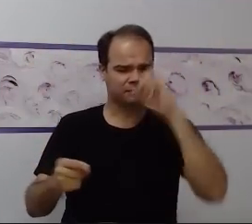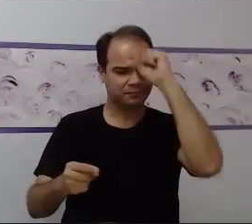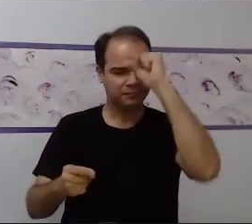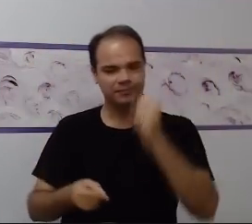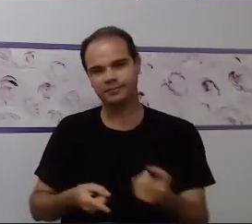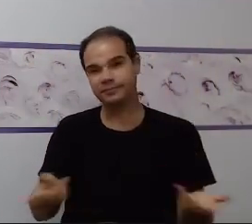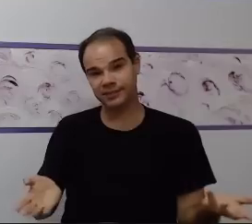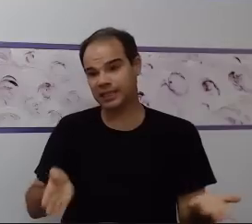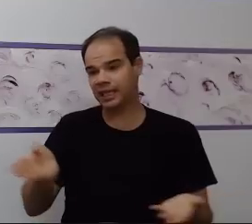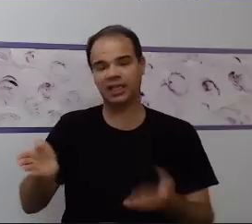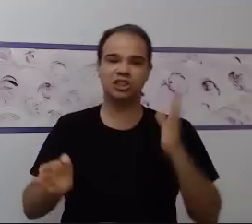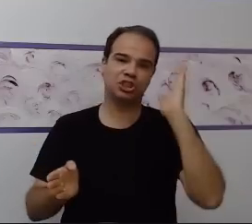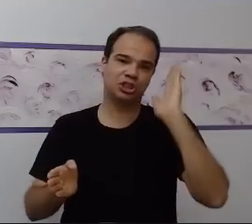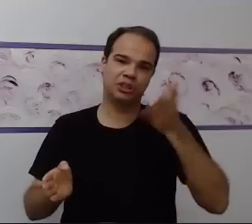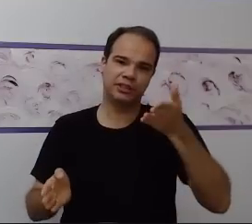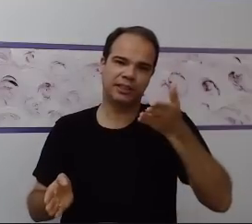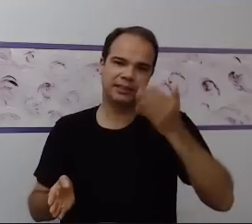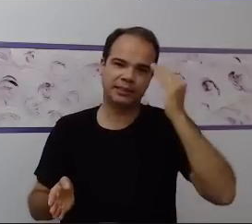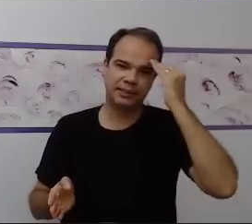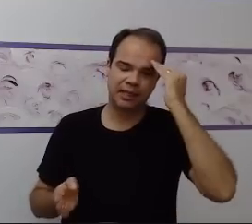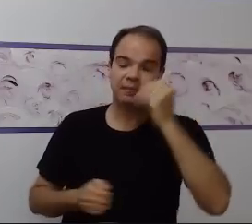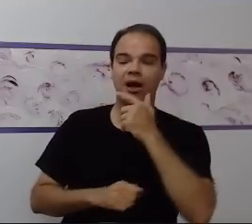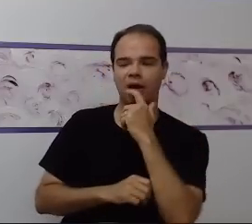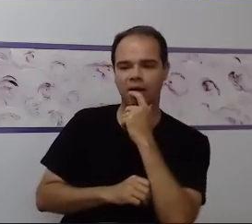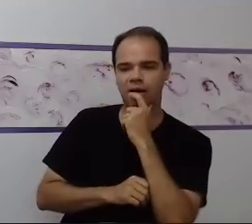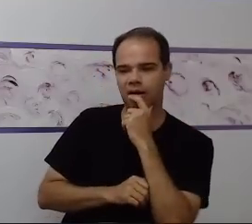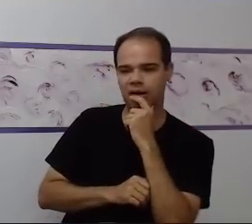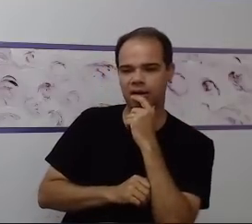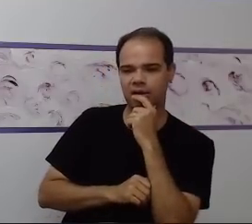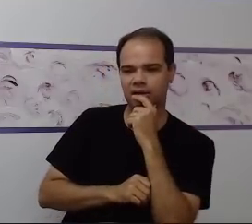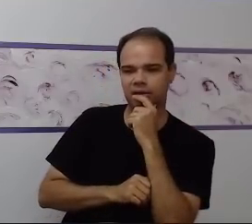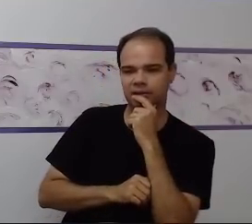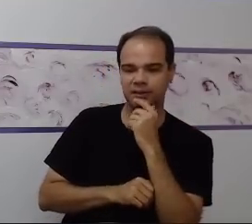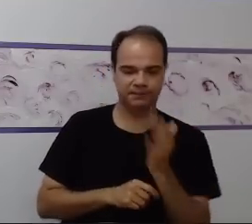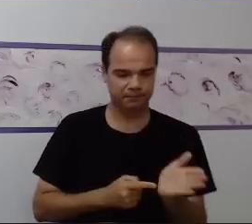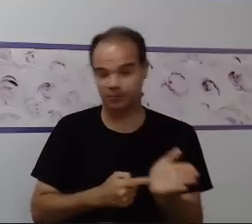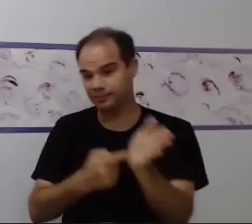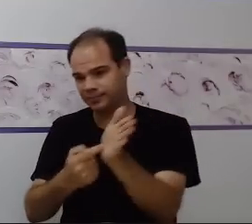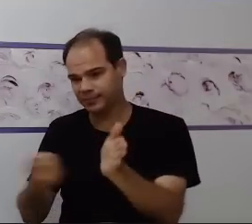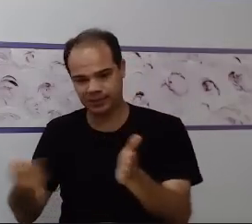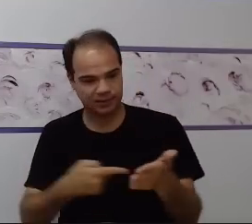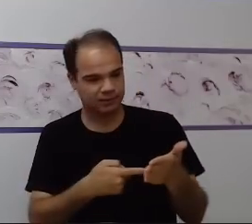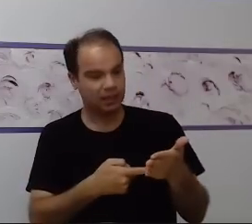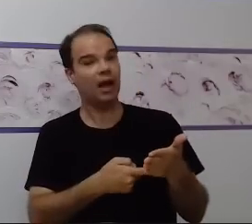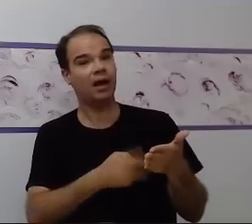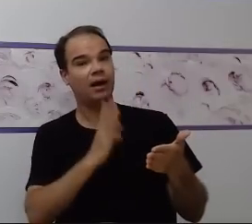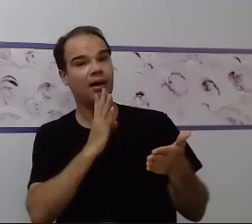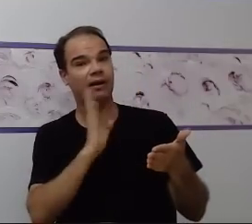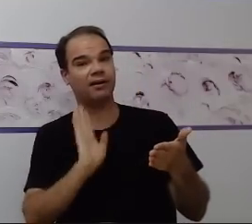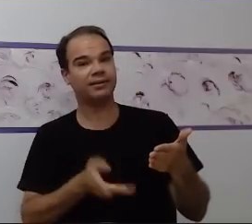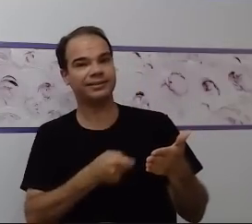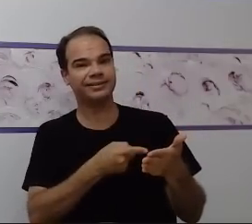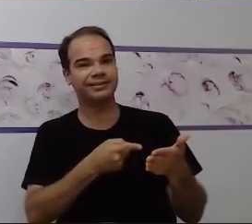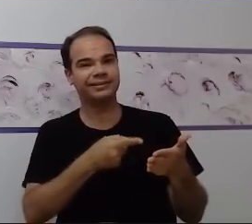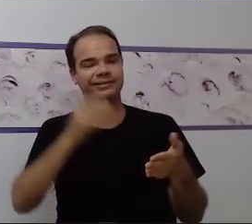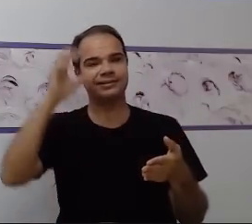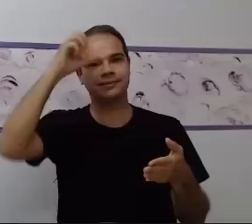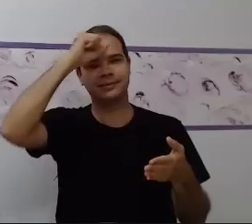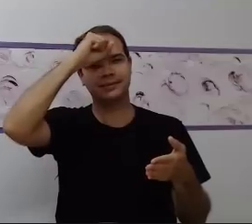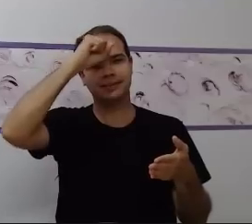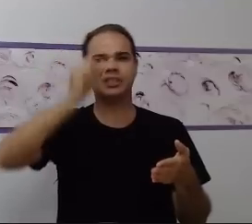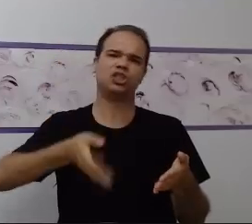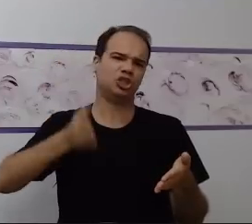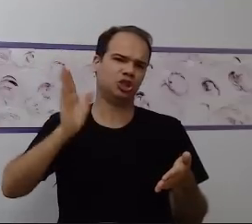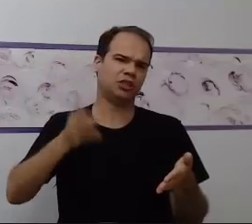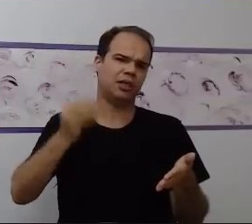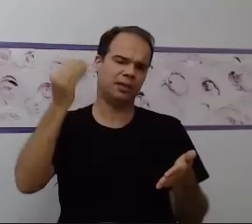tem para daí favorecer um novo aprendizado. nova informação. Porque eu tenho que levar em conta uma habilidade